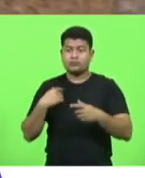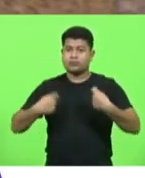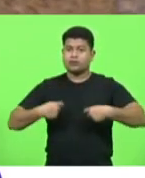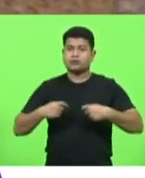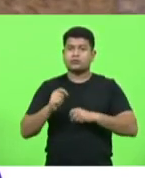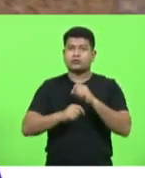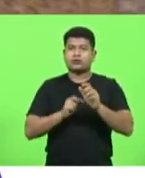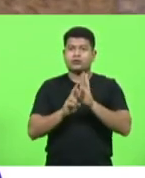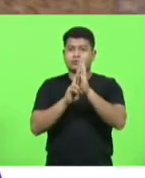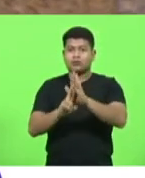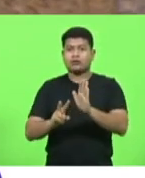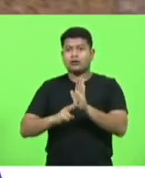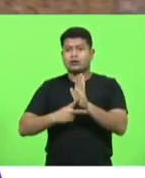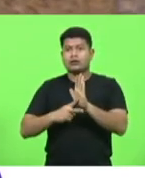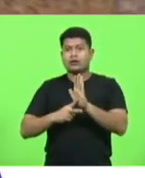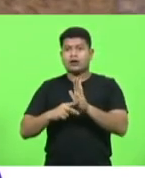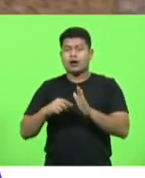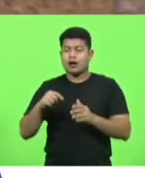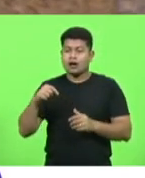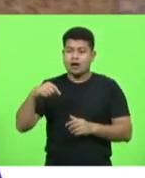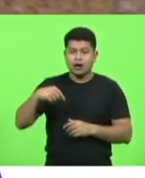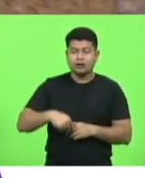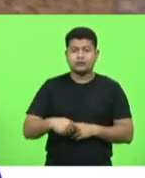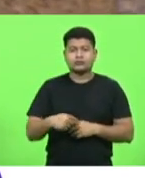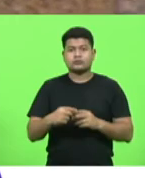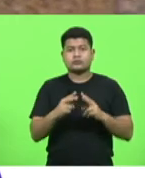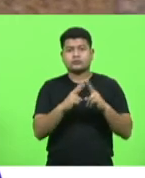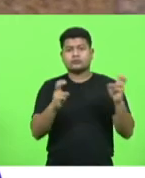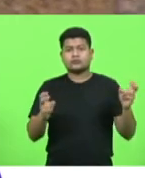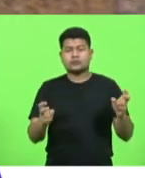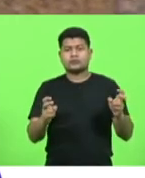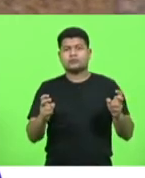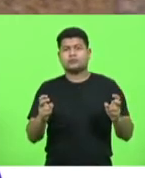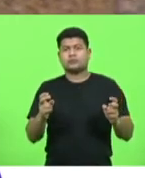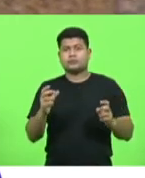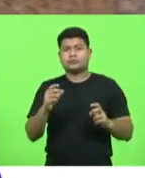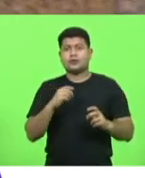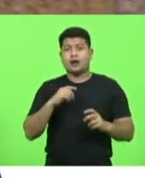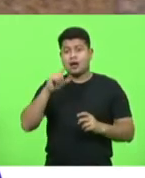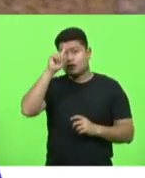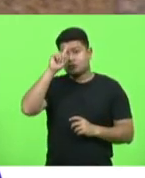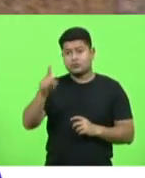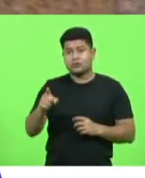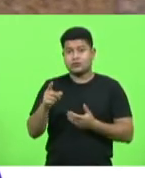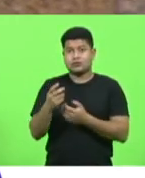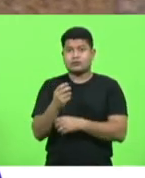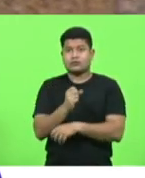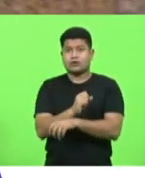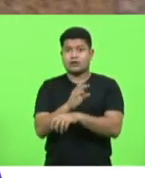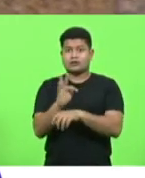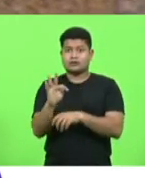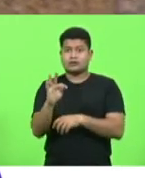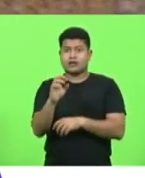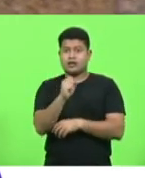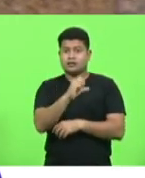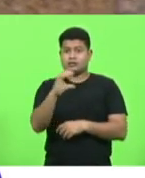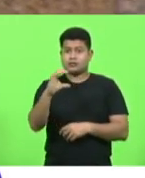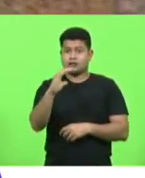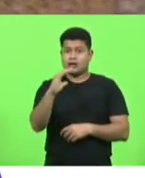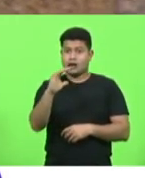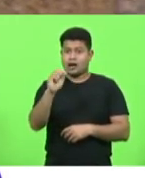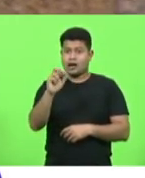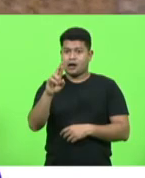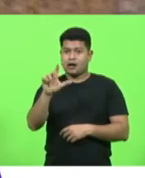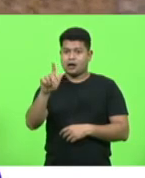aqui em Floriano aqui da capital parte as determinações da SC Cargos que é